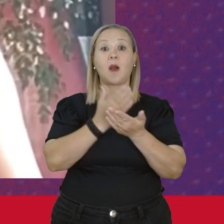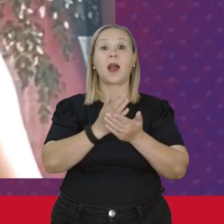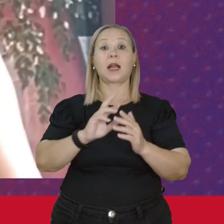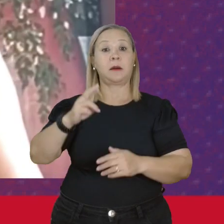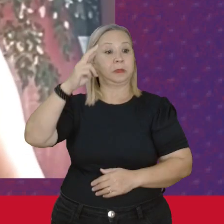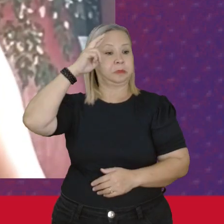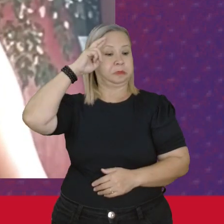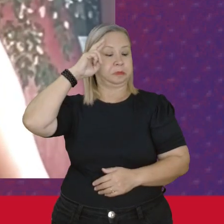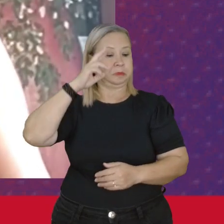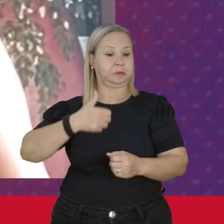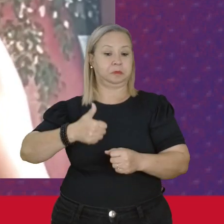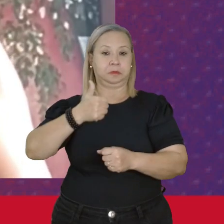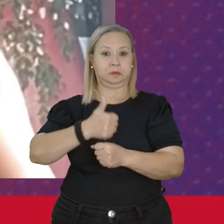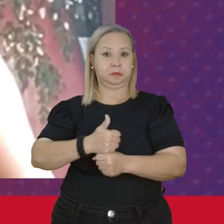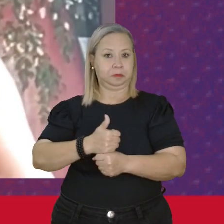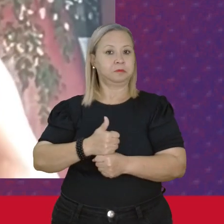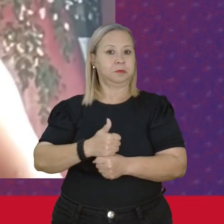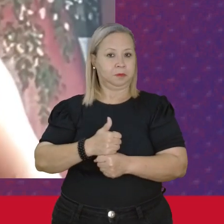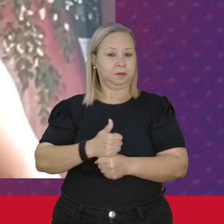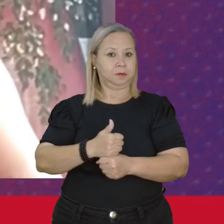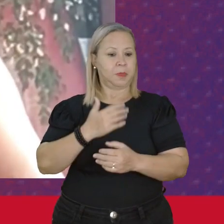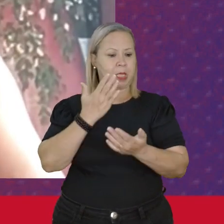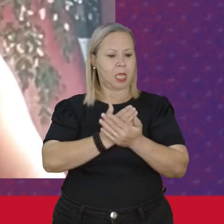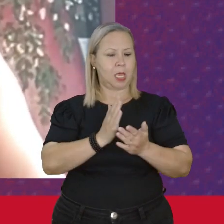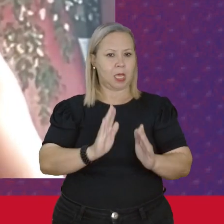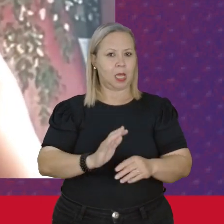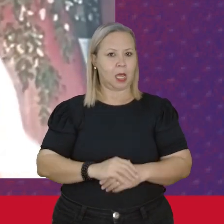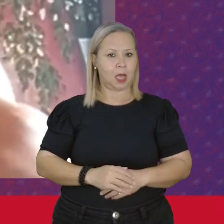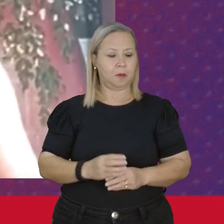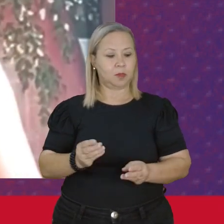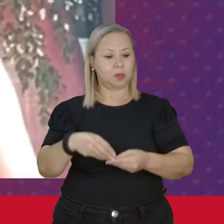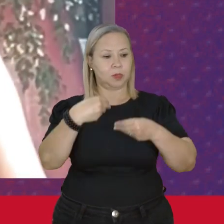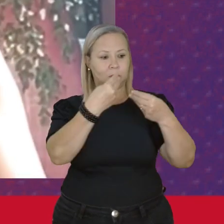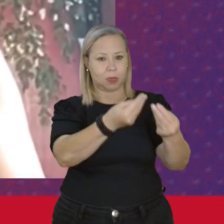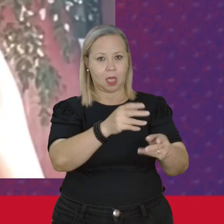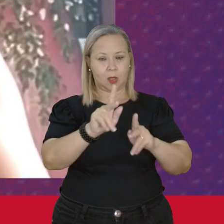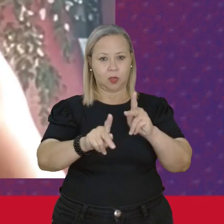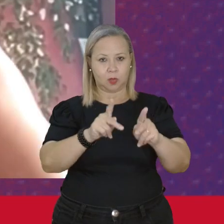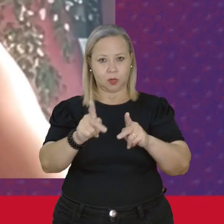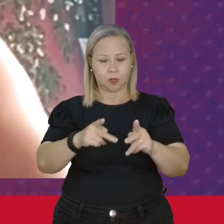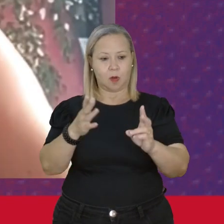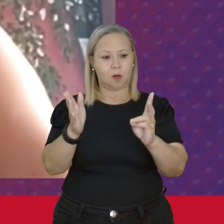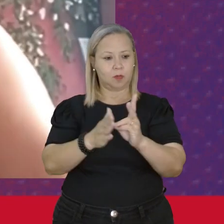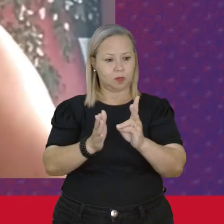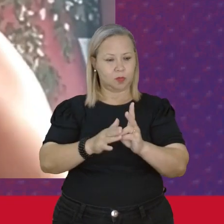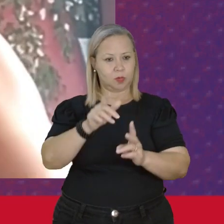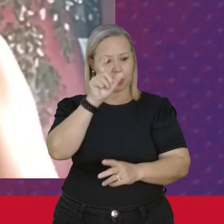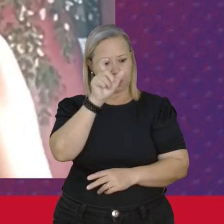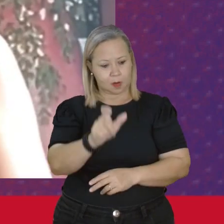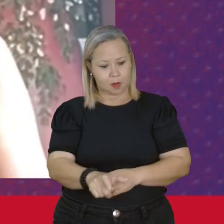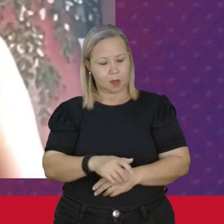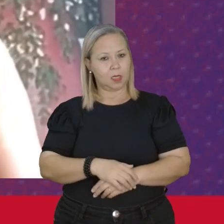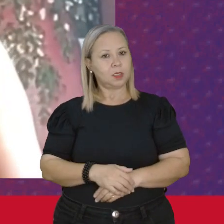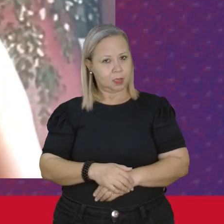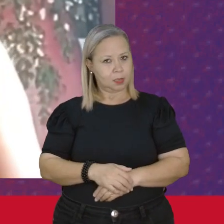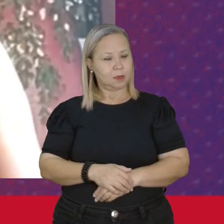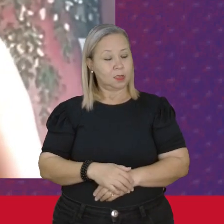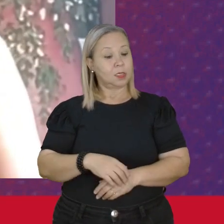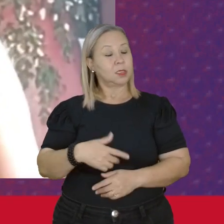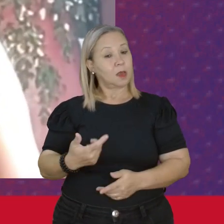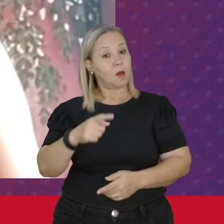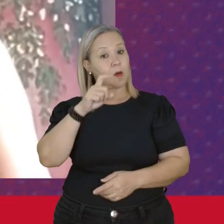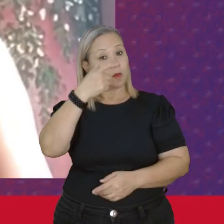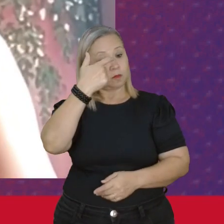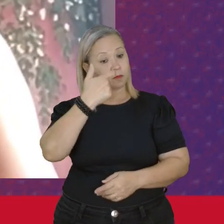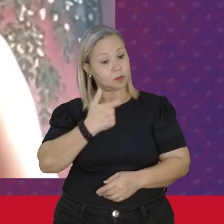rompe com a tutela Ela fala Que os povos indígenas Assim como as mulheres Nós somos agora Sujeitos de direitos Nós